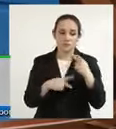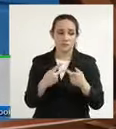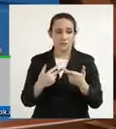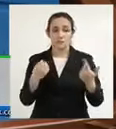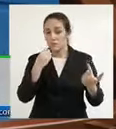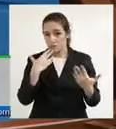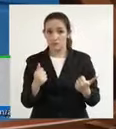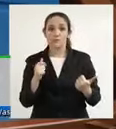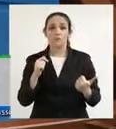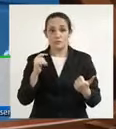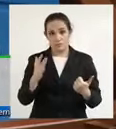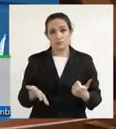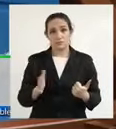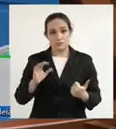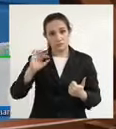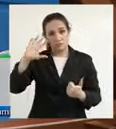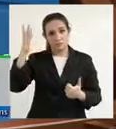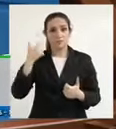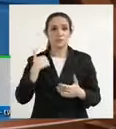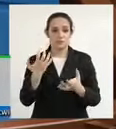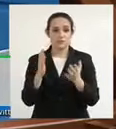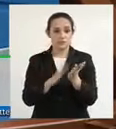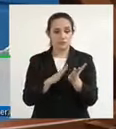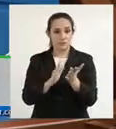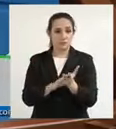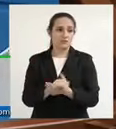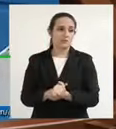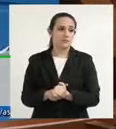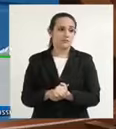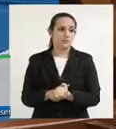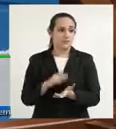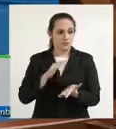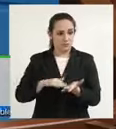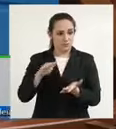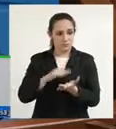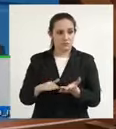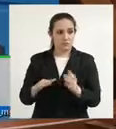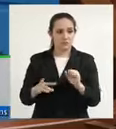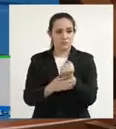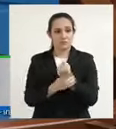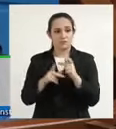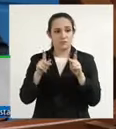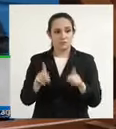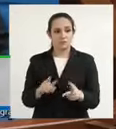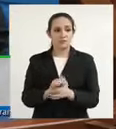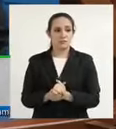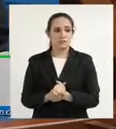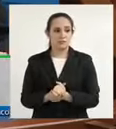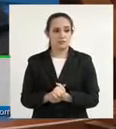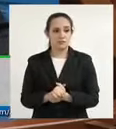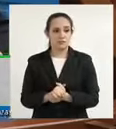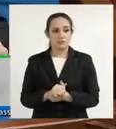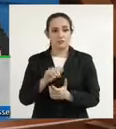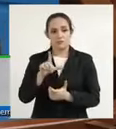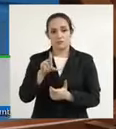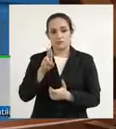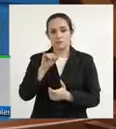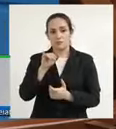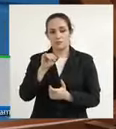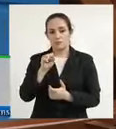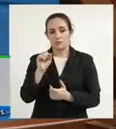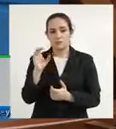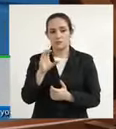boas. E aí, eu quero parabenizar o secretário de Segurança Pública, Luiz Carlos Videira.